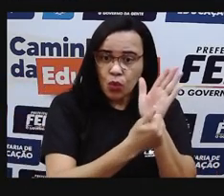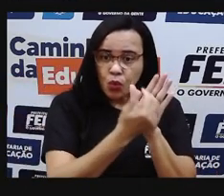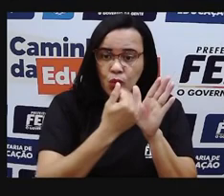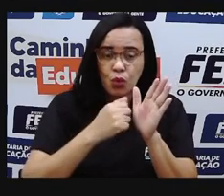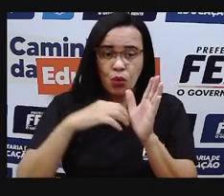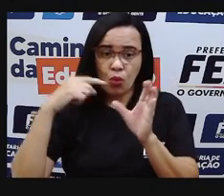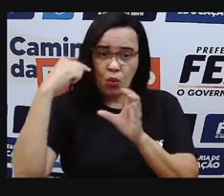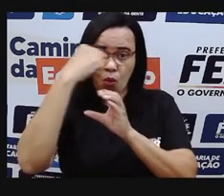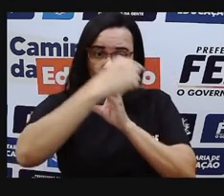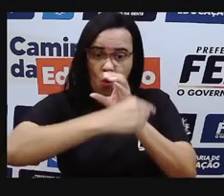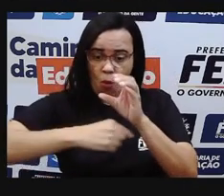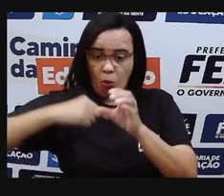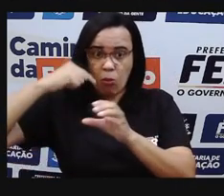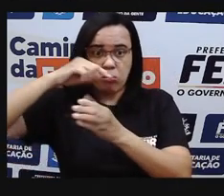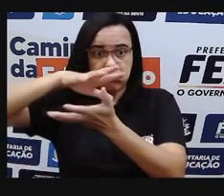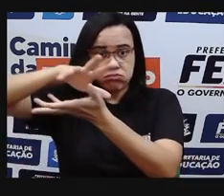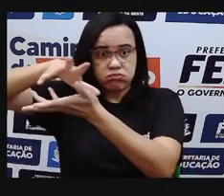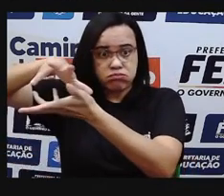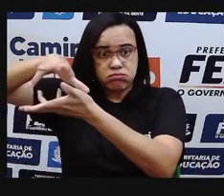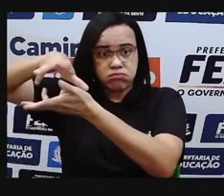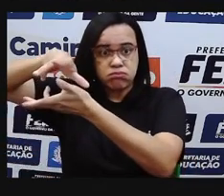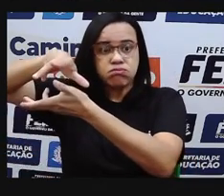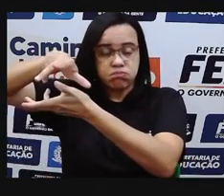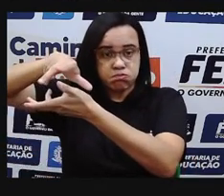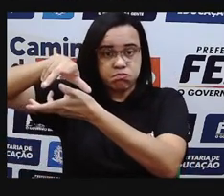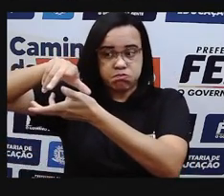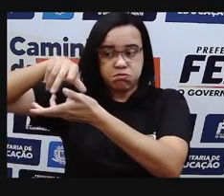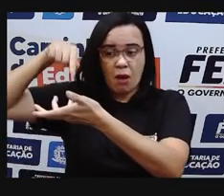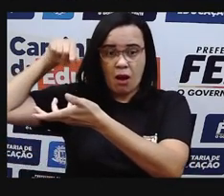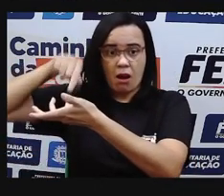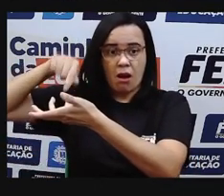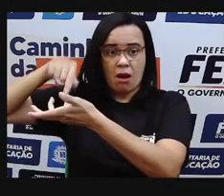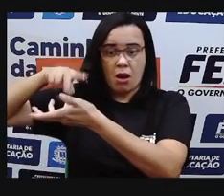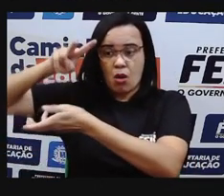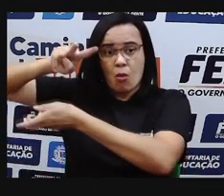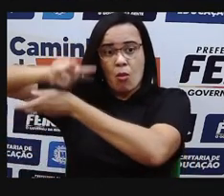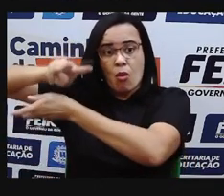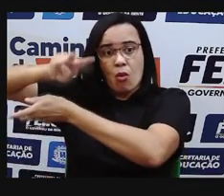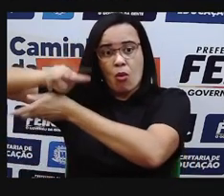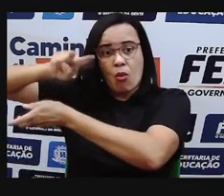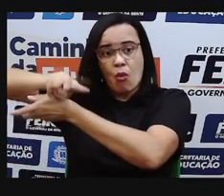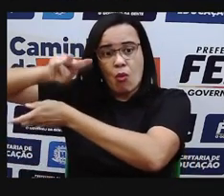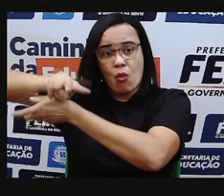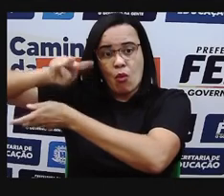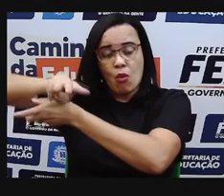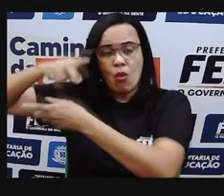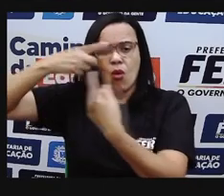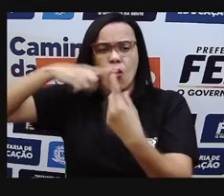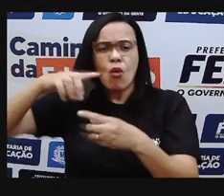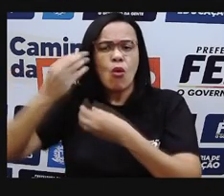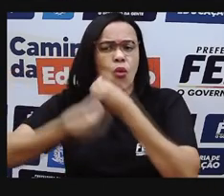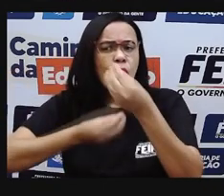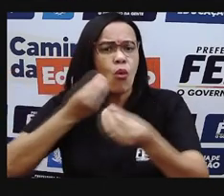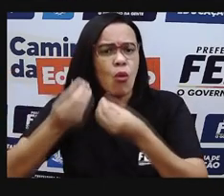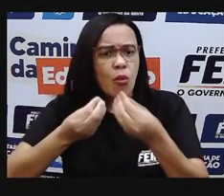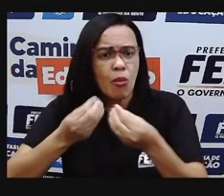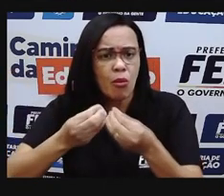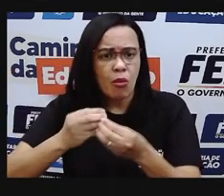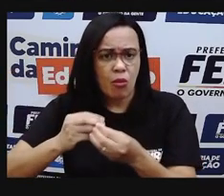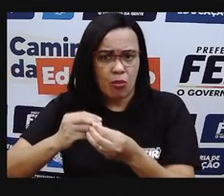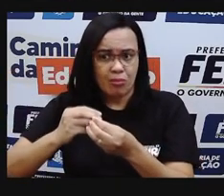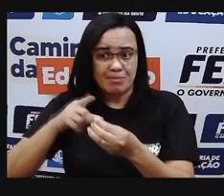proteção contra os raios ultravioletas B, A e C.